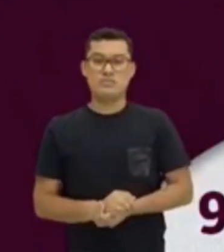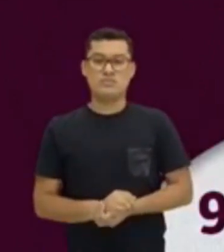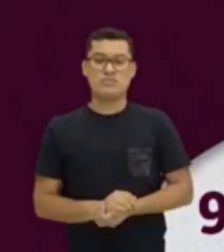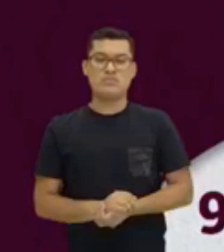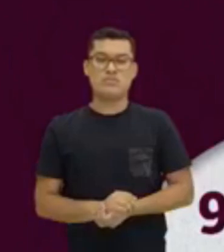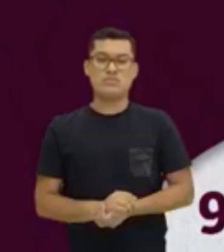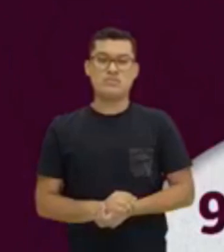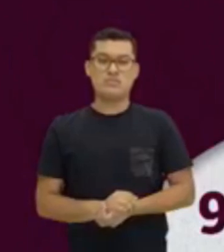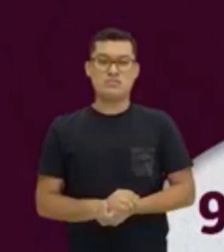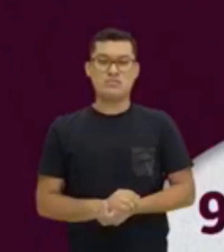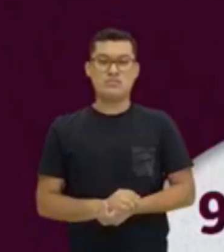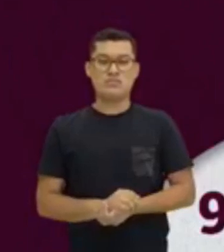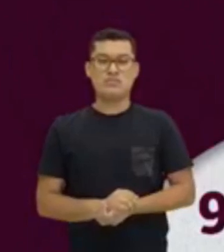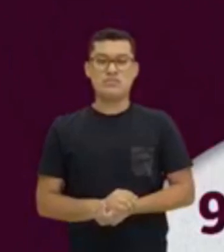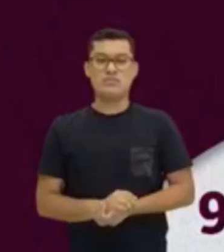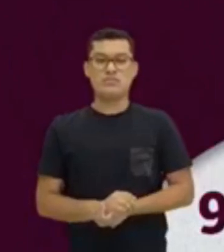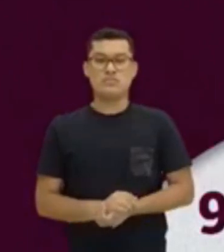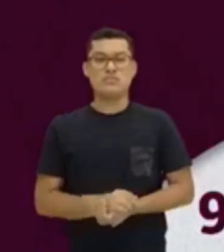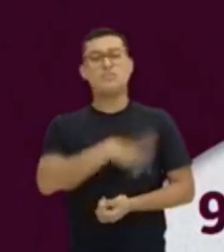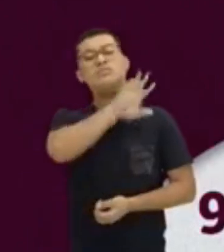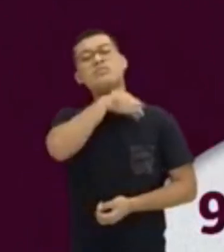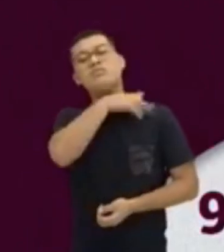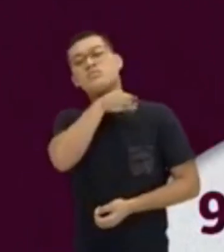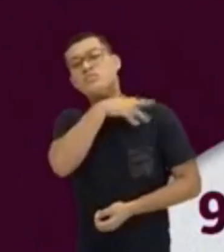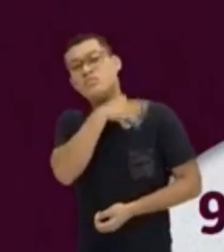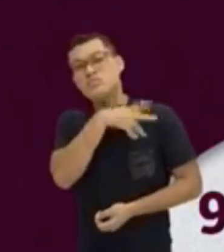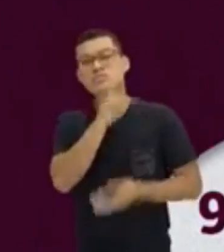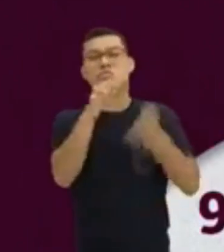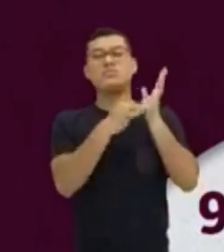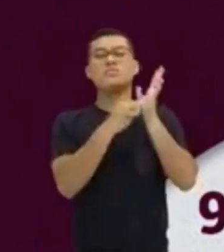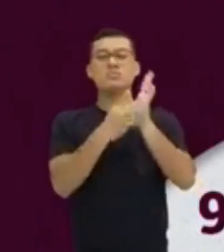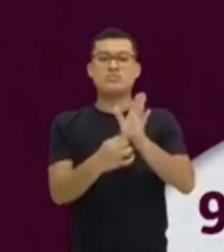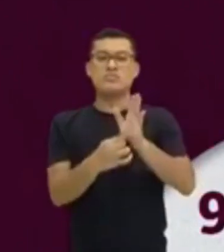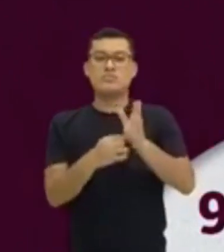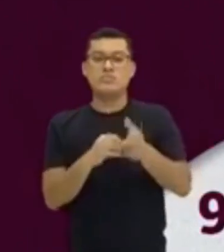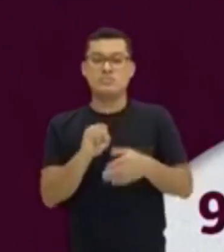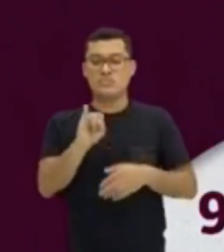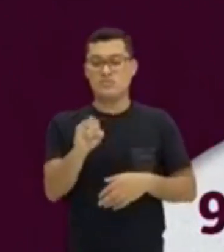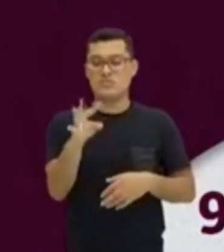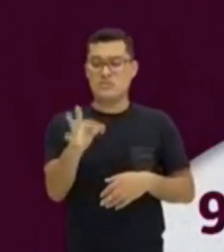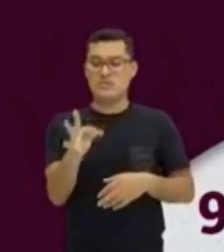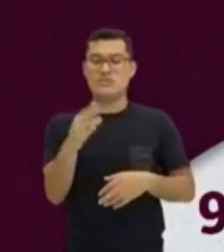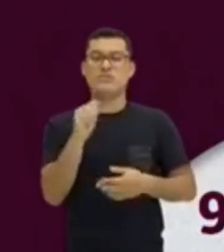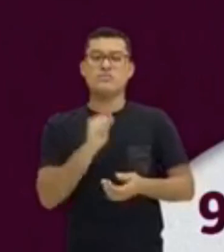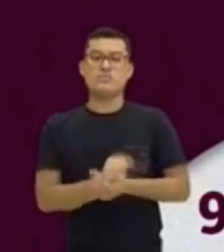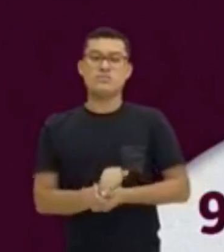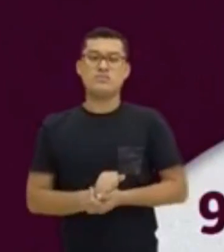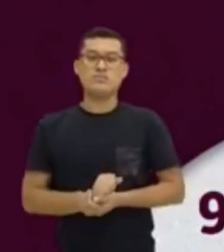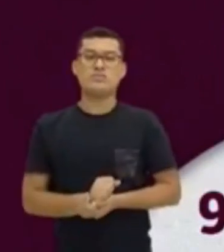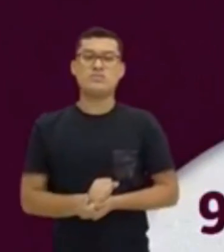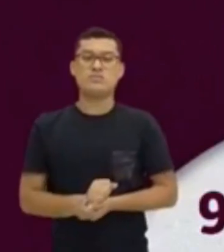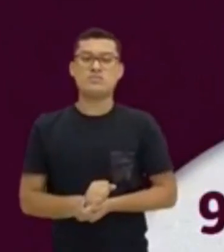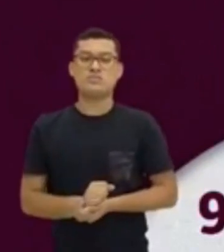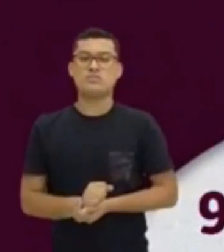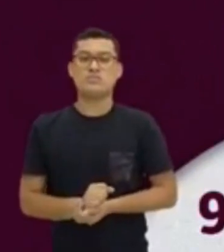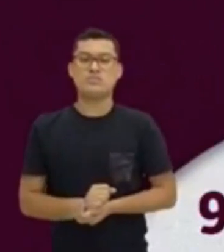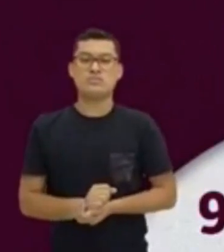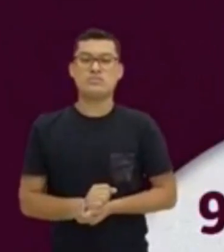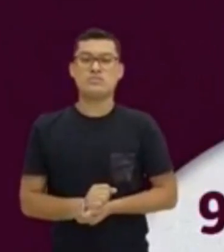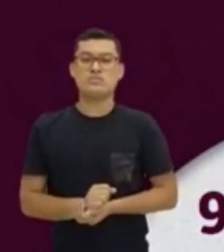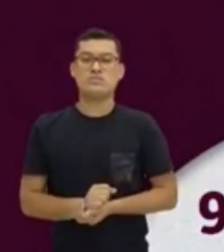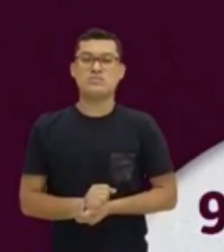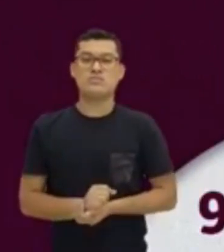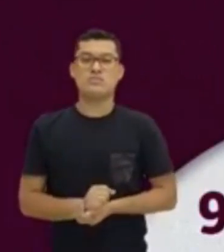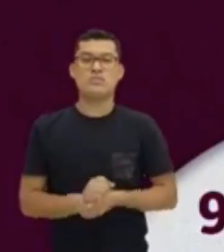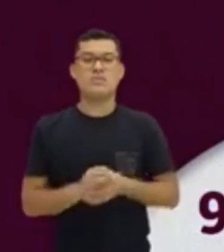E for o animal, vai ser representado pelo it. It. It. Agora,